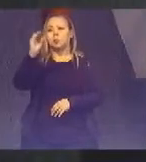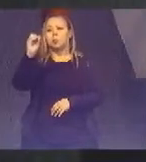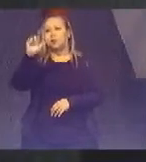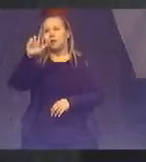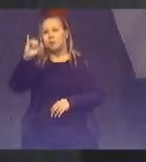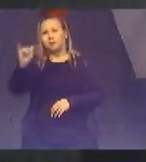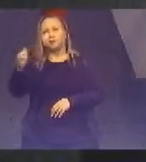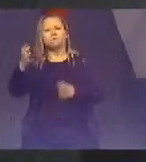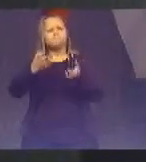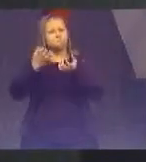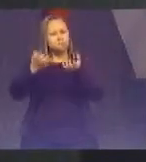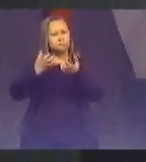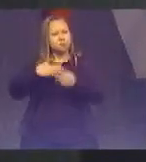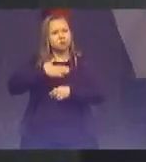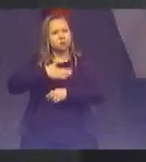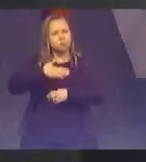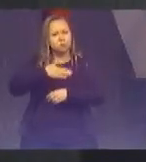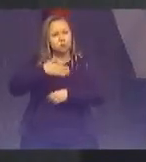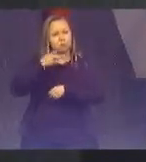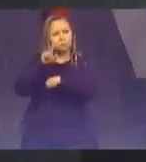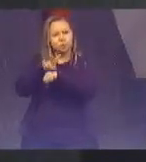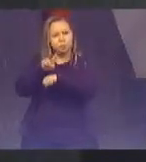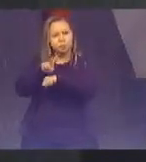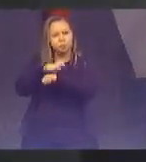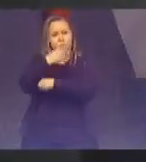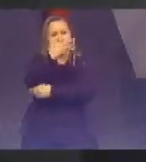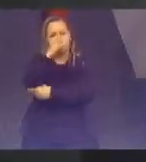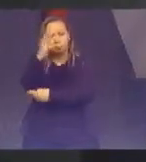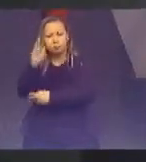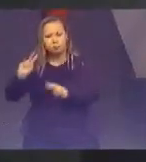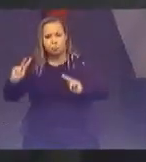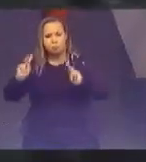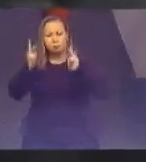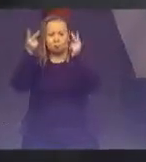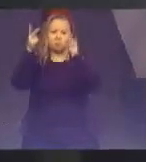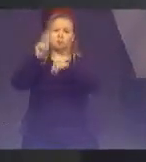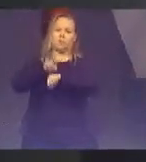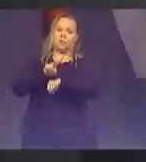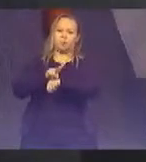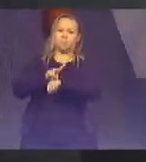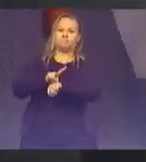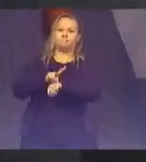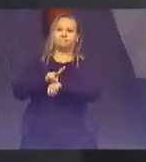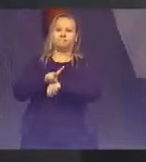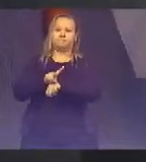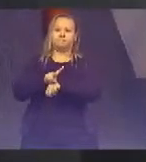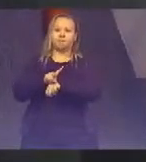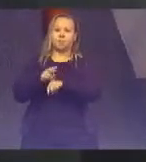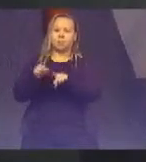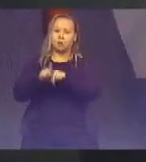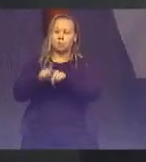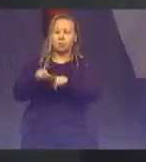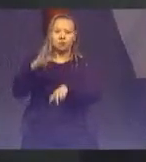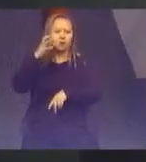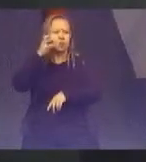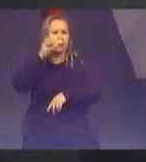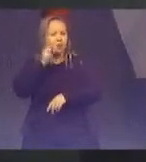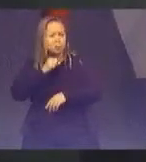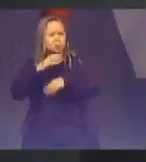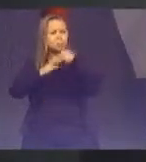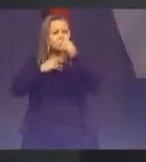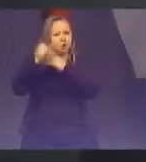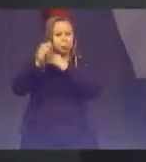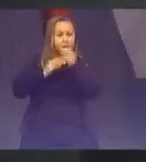ambiental como um valor a ser defendido, protegido e adotado nas práticas